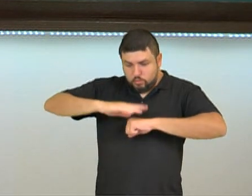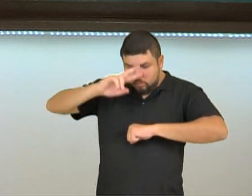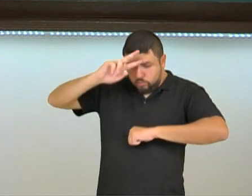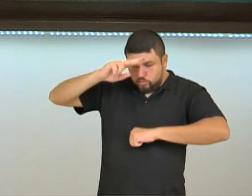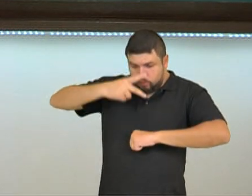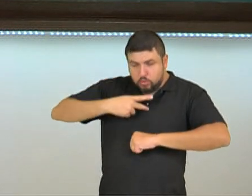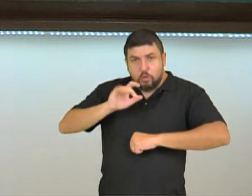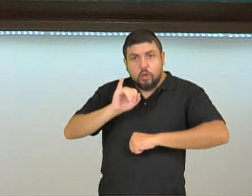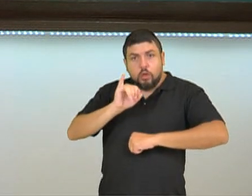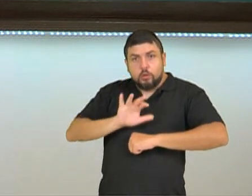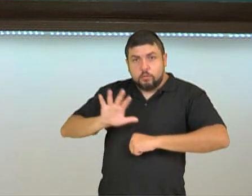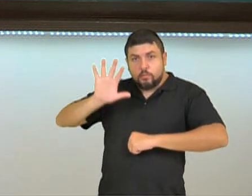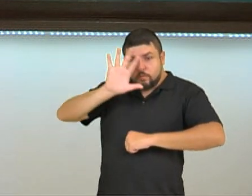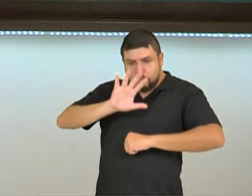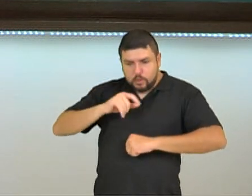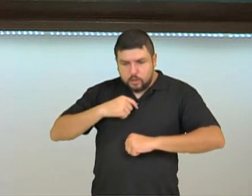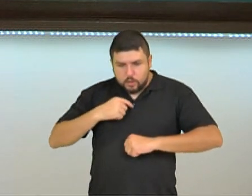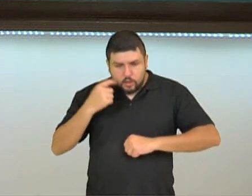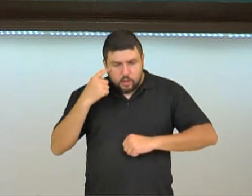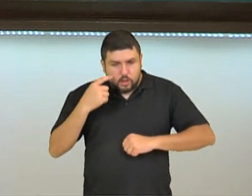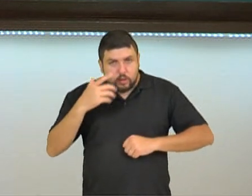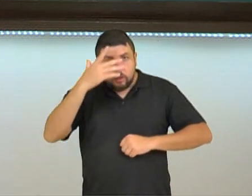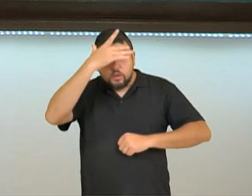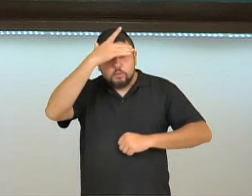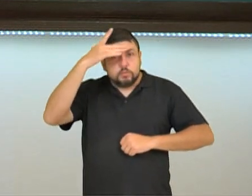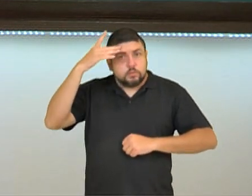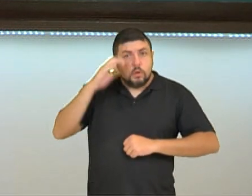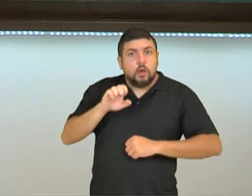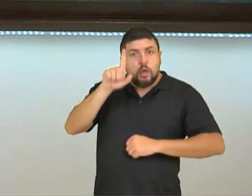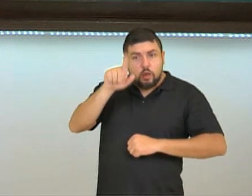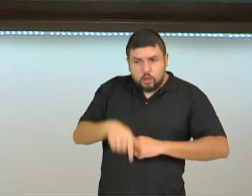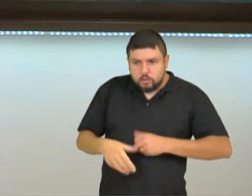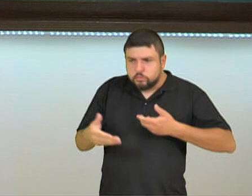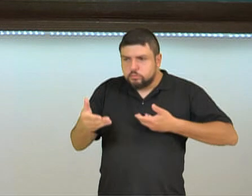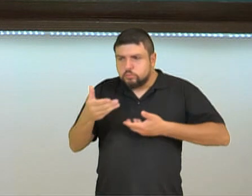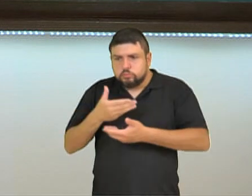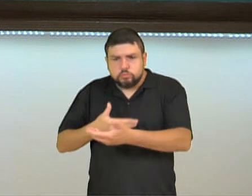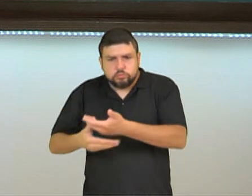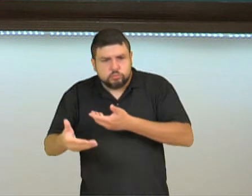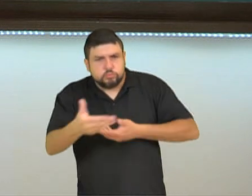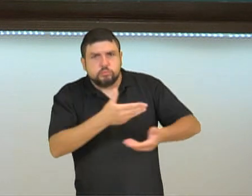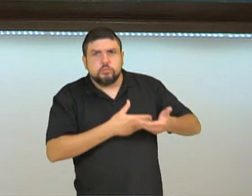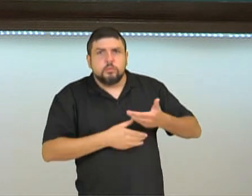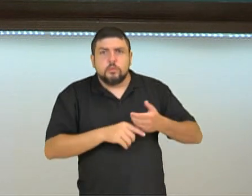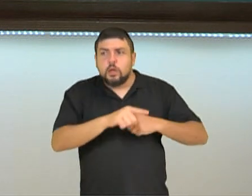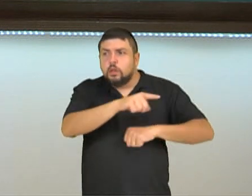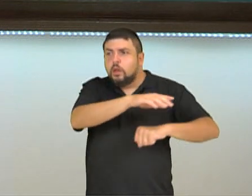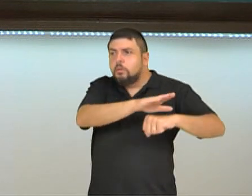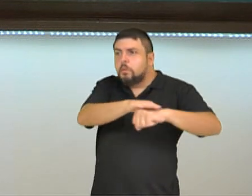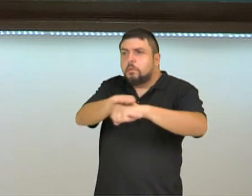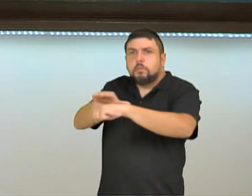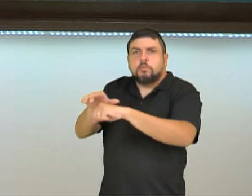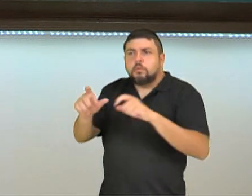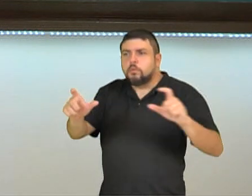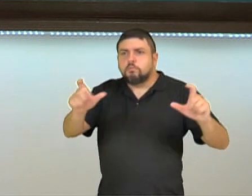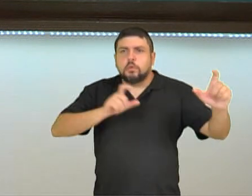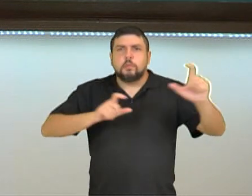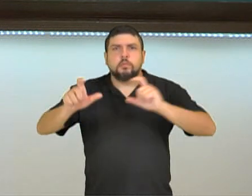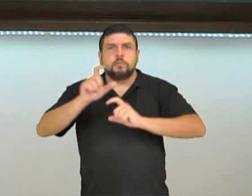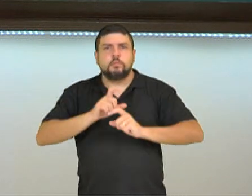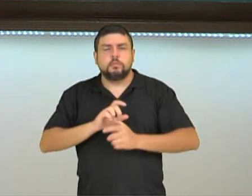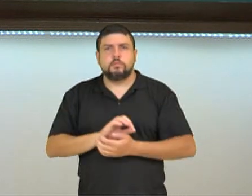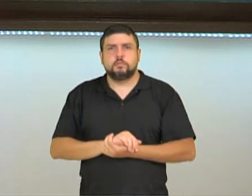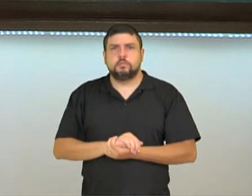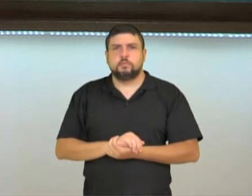física e psicológica, é com base na interação das pessoas, no retorno que eles te deram. E veja só uma outra questão para